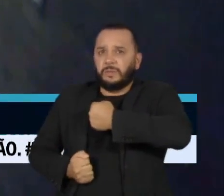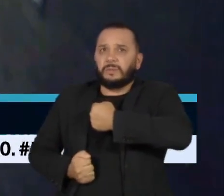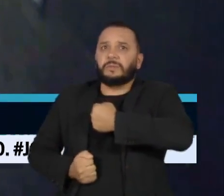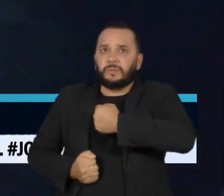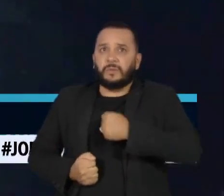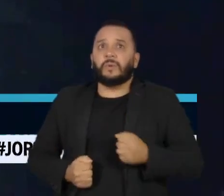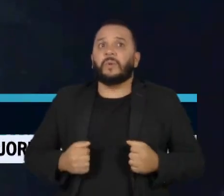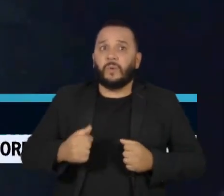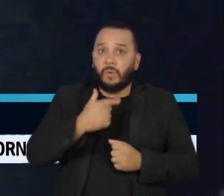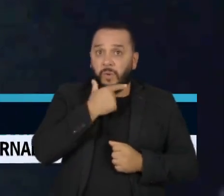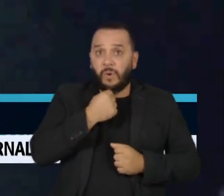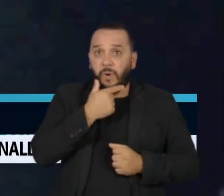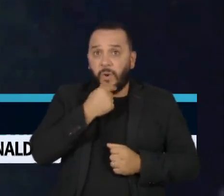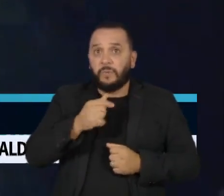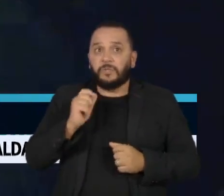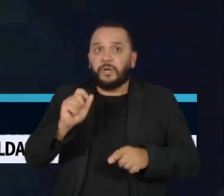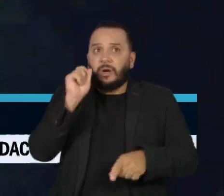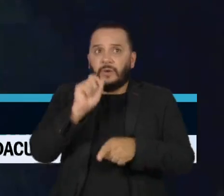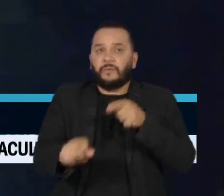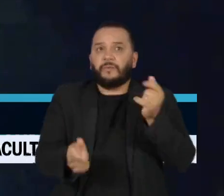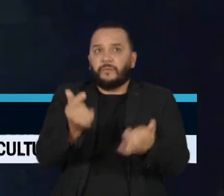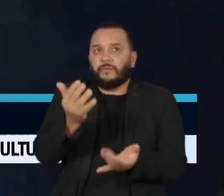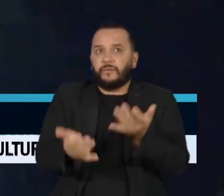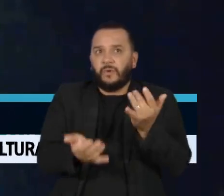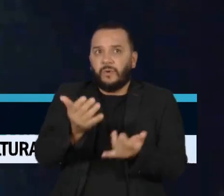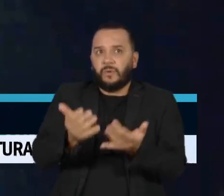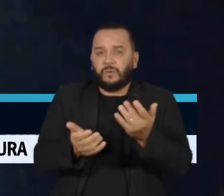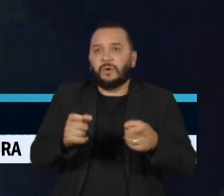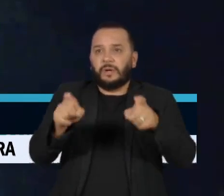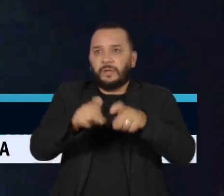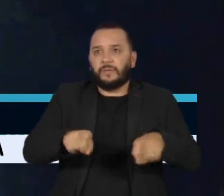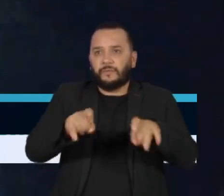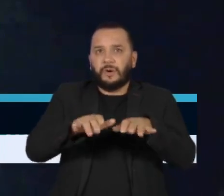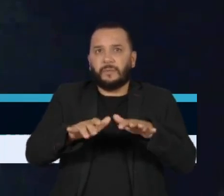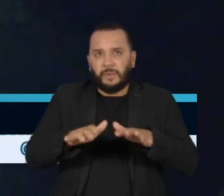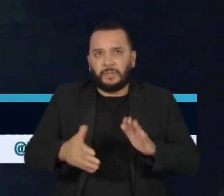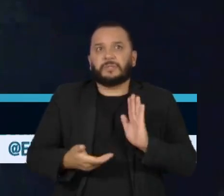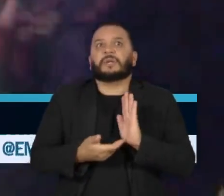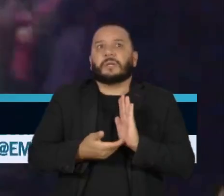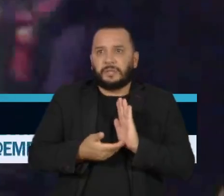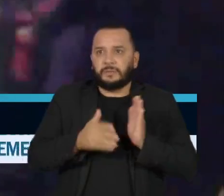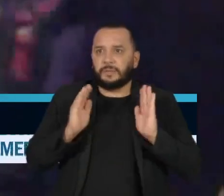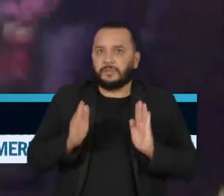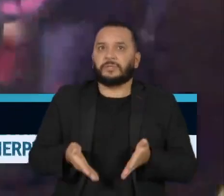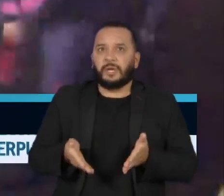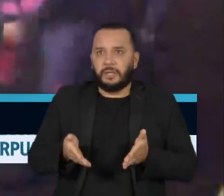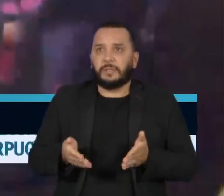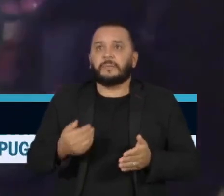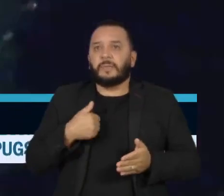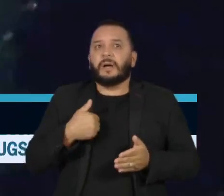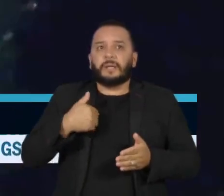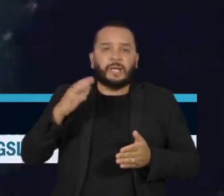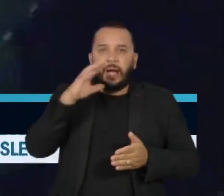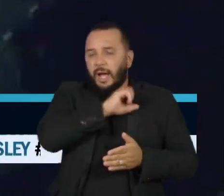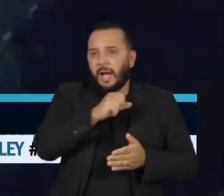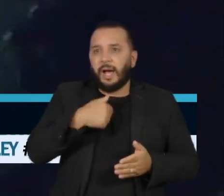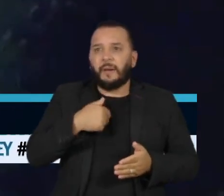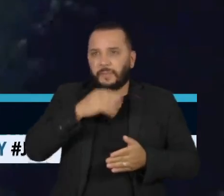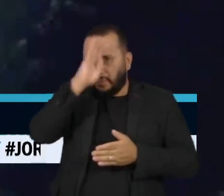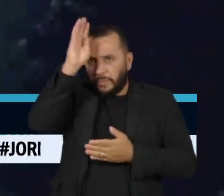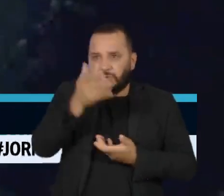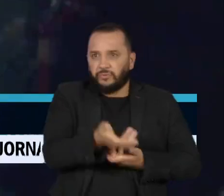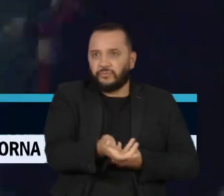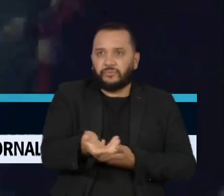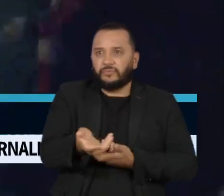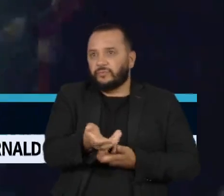Um homem chegou a atear fogo ao sistema de informática da Câmara dos Deputados. Mas os bombeiros conseguiram controlar